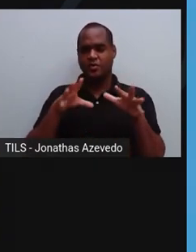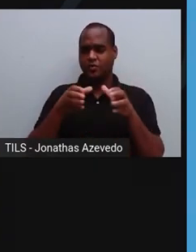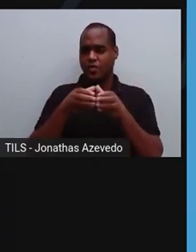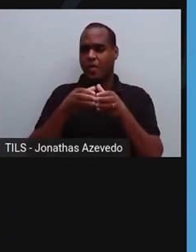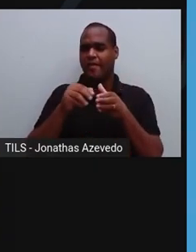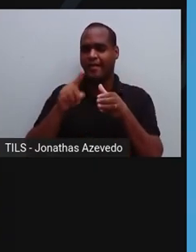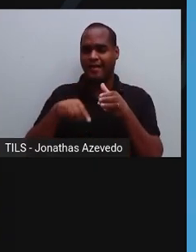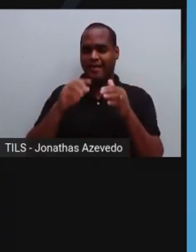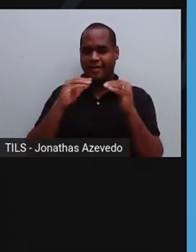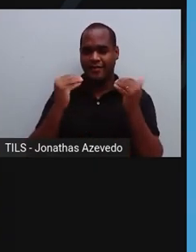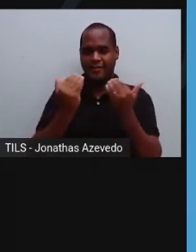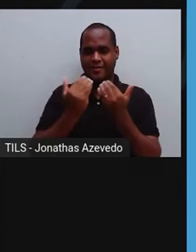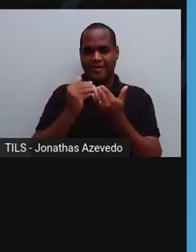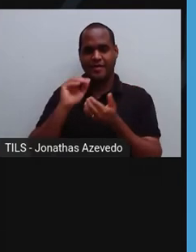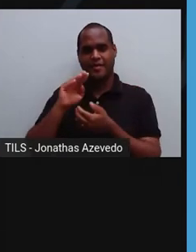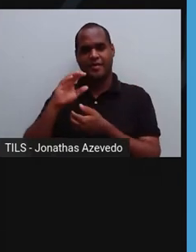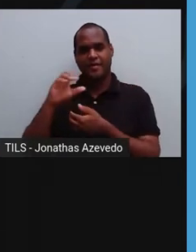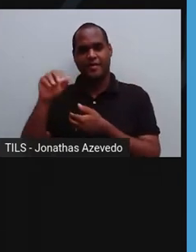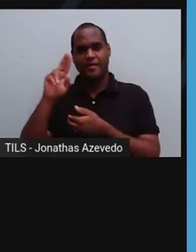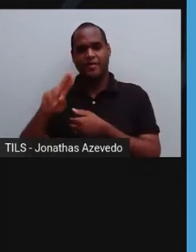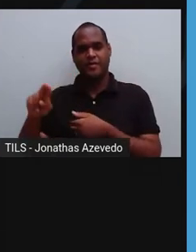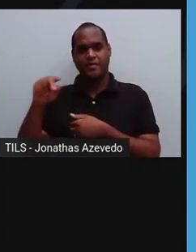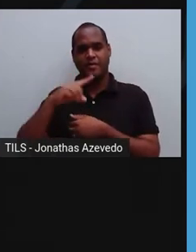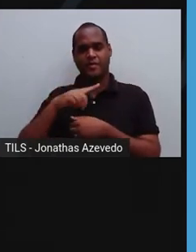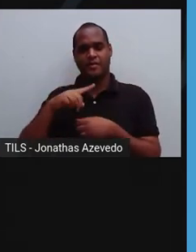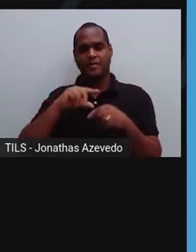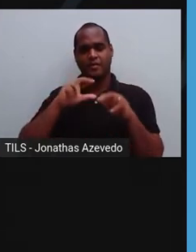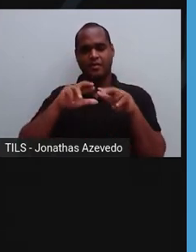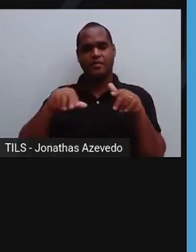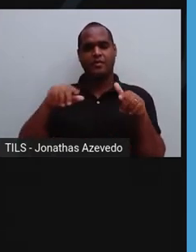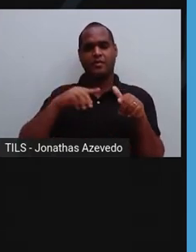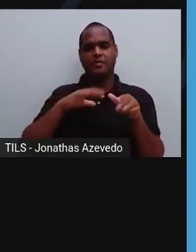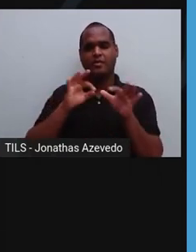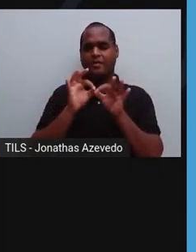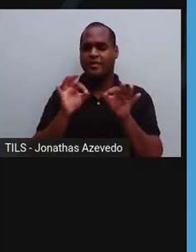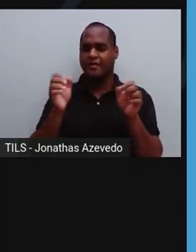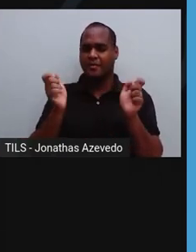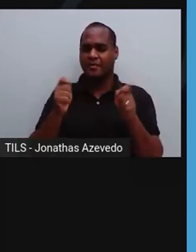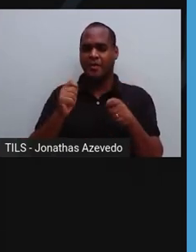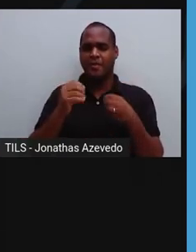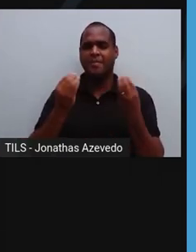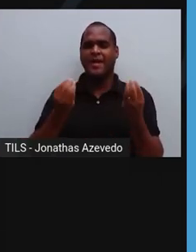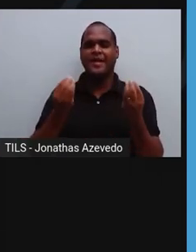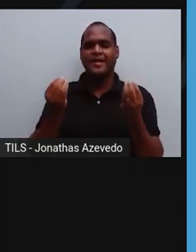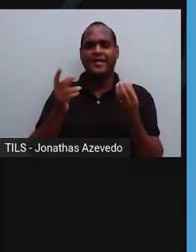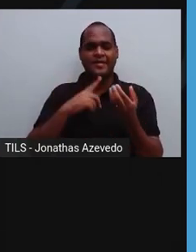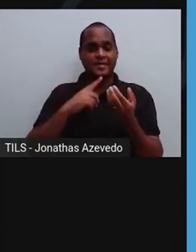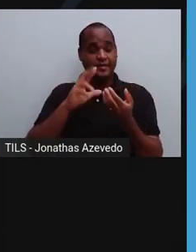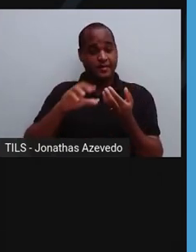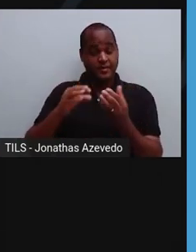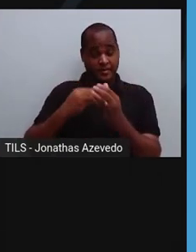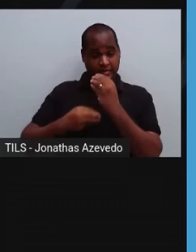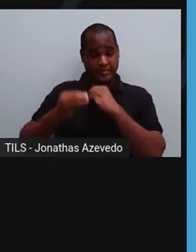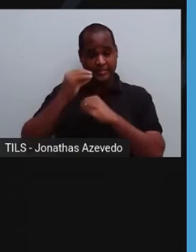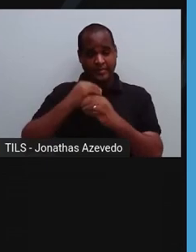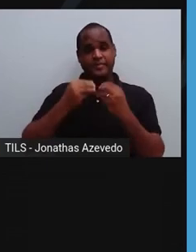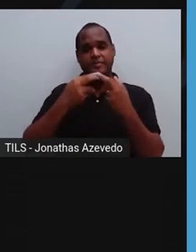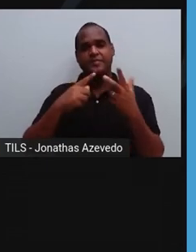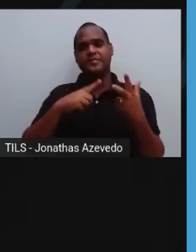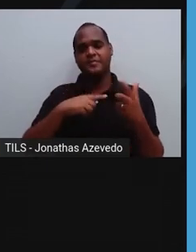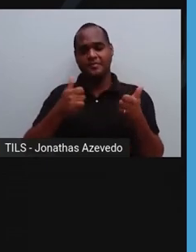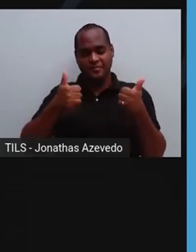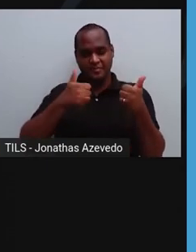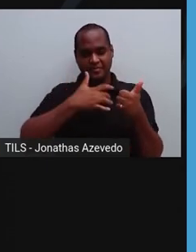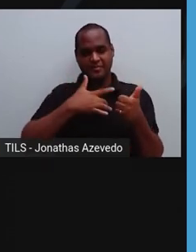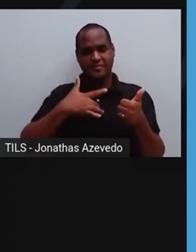bactérias muito utilizado pela indústria de laticínios. Para quê? Para fazer alguns alimentos que vão nos fazer bem,